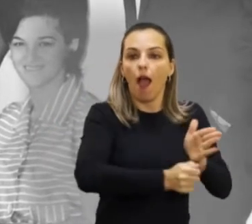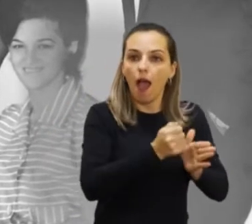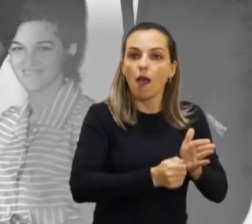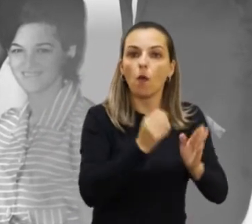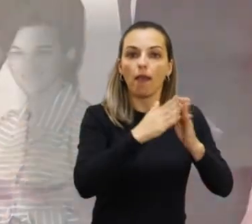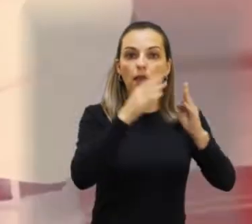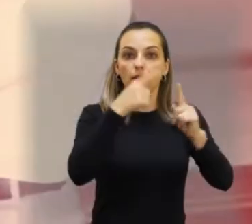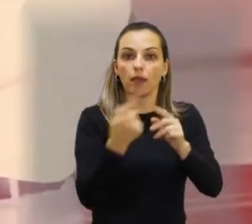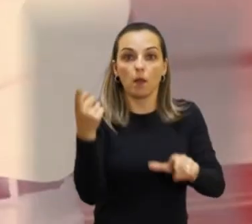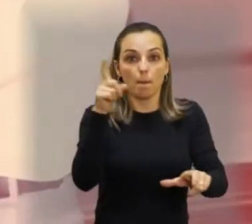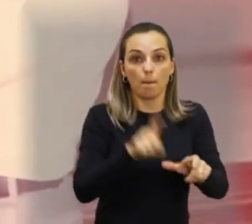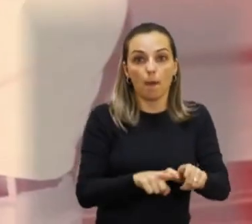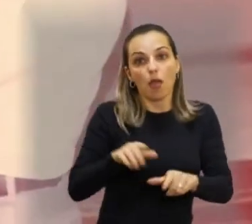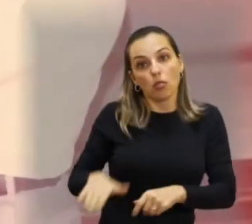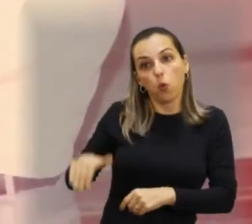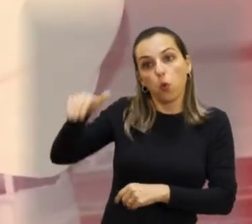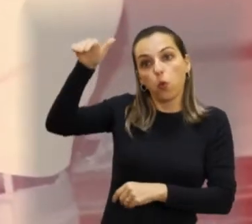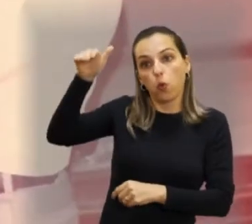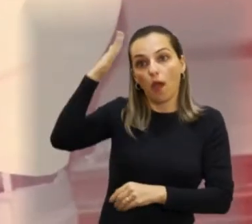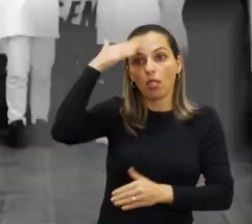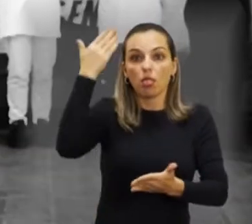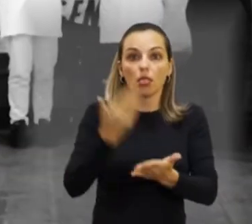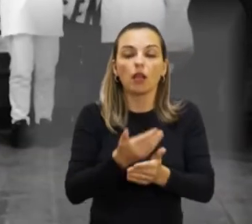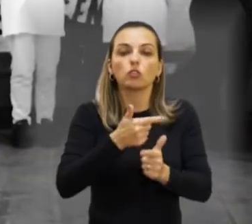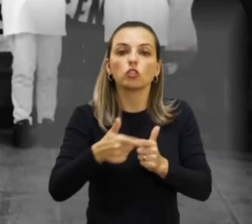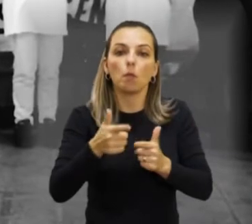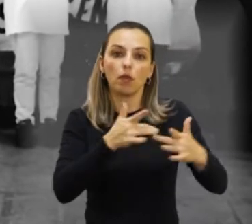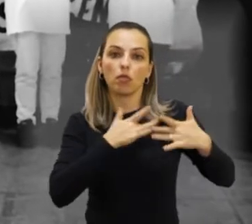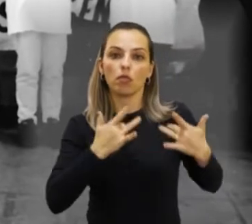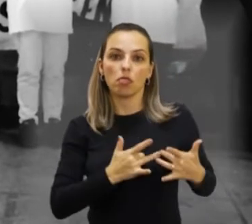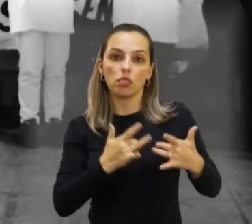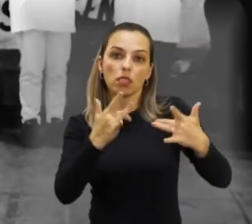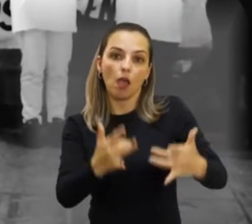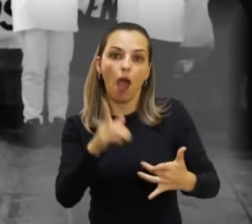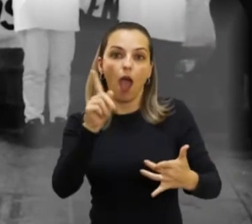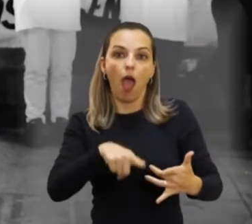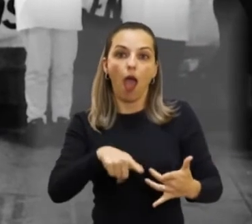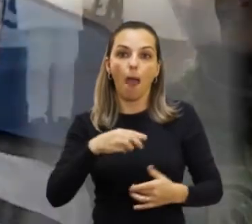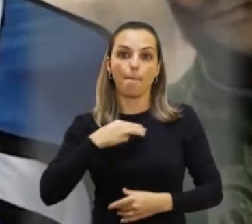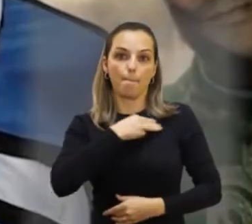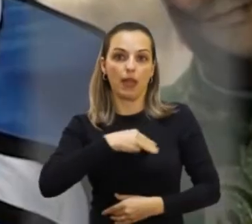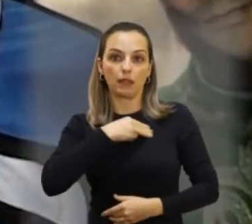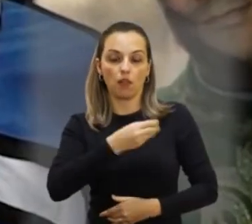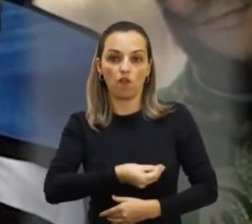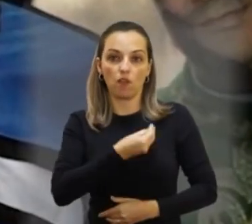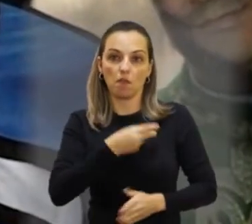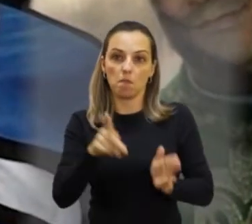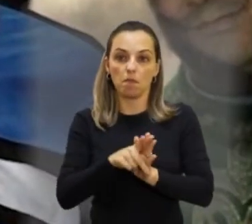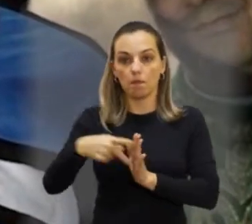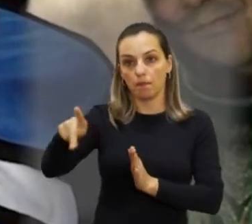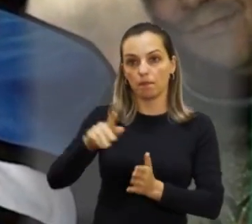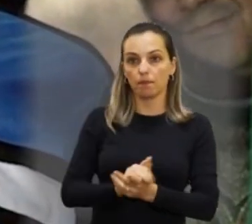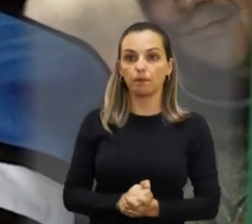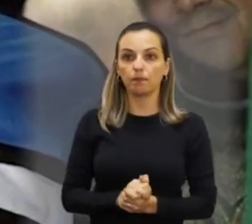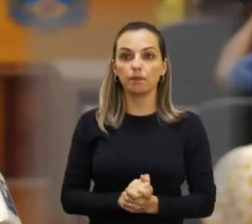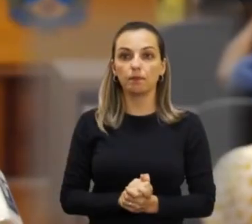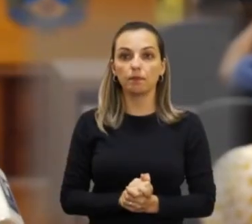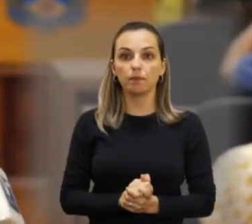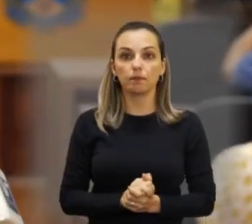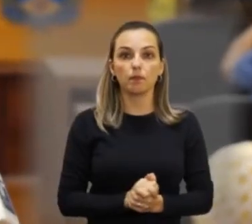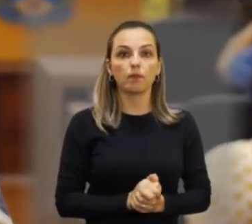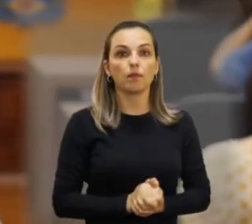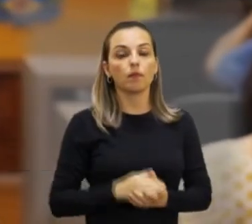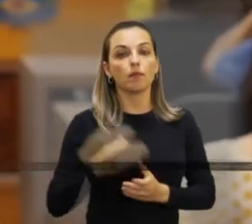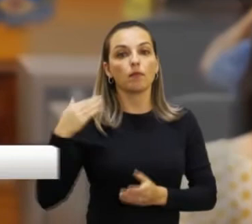Ligado à igreja desde criança, ele acredita que a solidariedade é uma missão em sua vida. De fato, faz